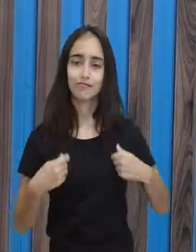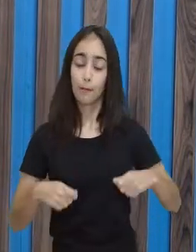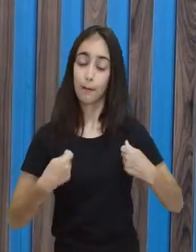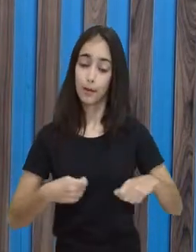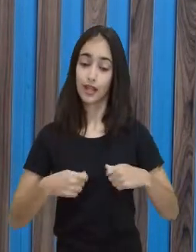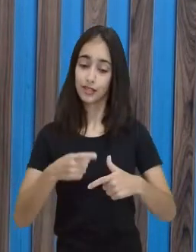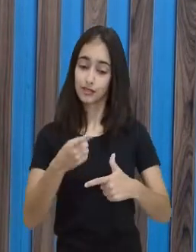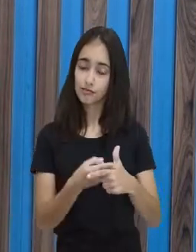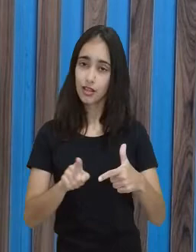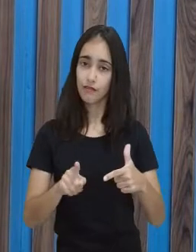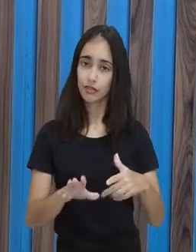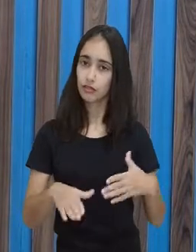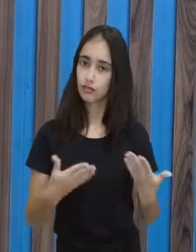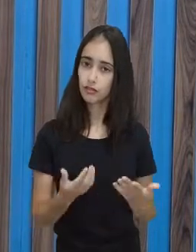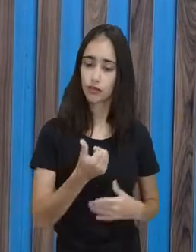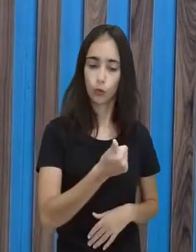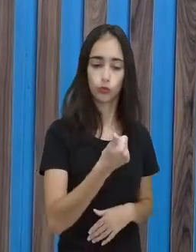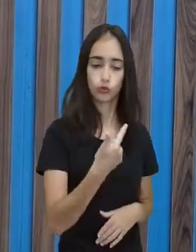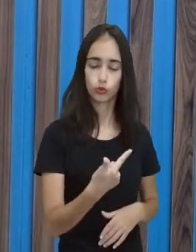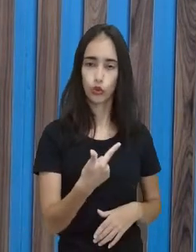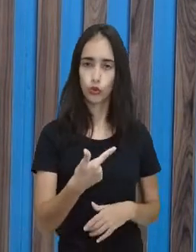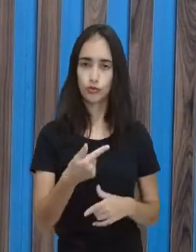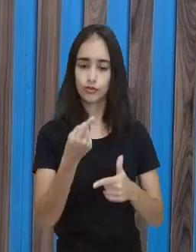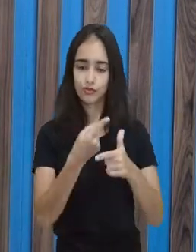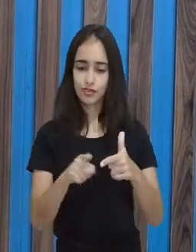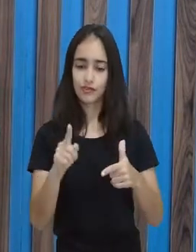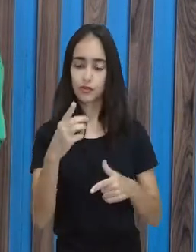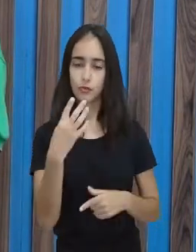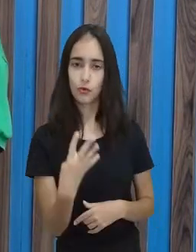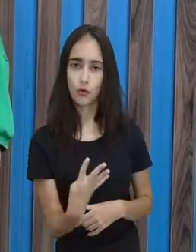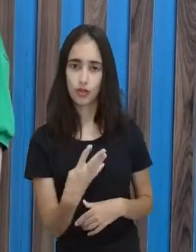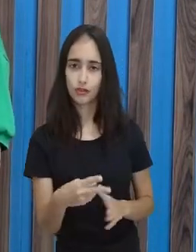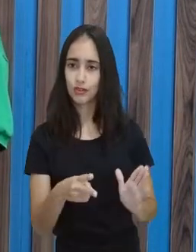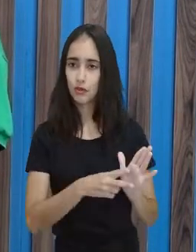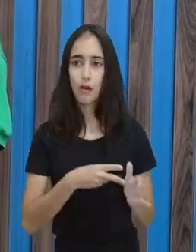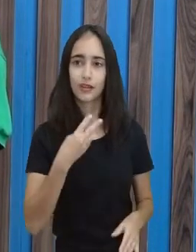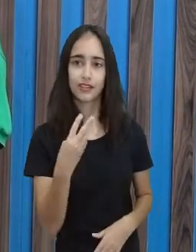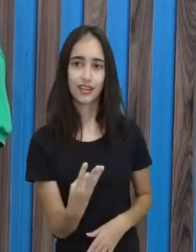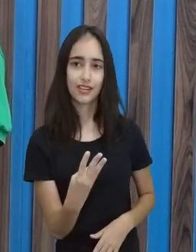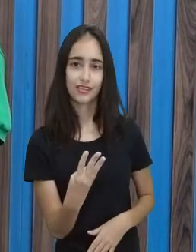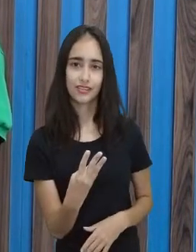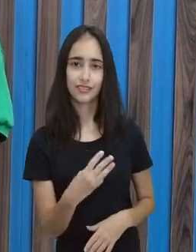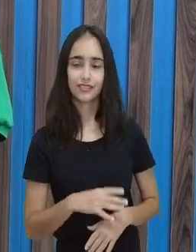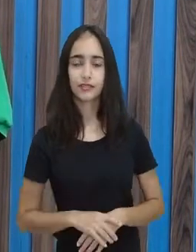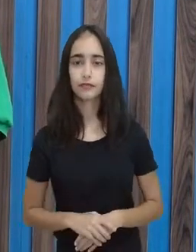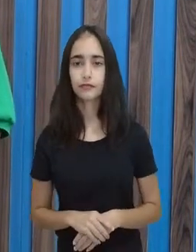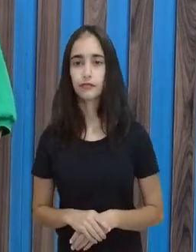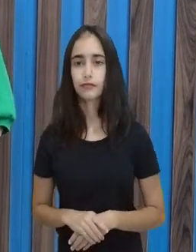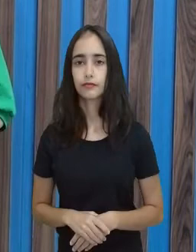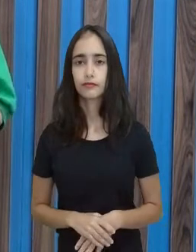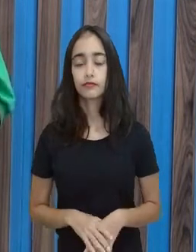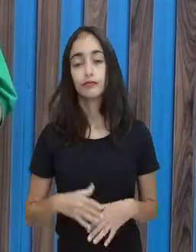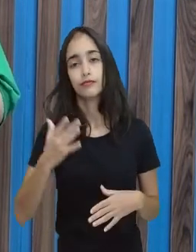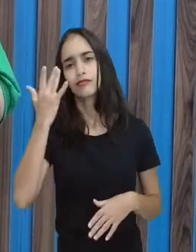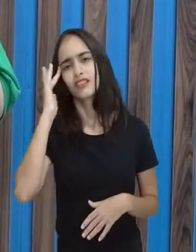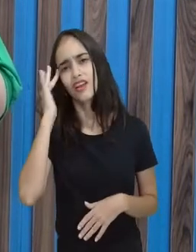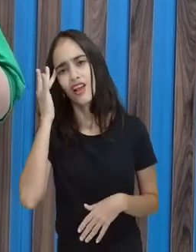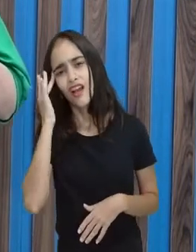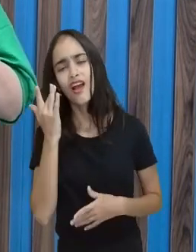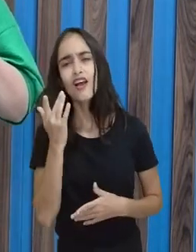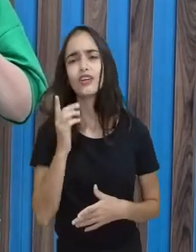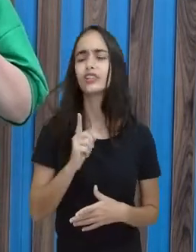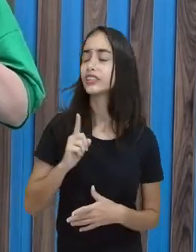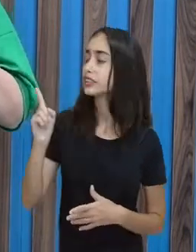doze dividido por um, dois, três, quatro, vai dar três. E eu acho que aqui,